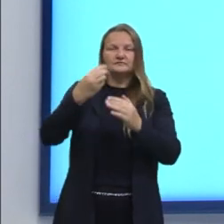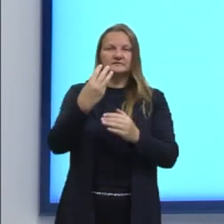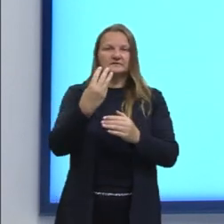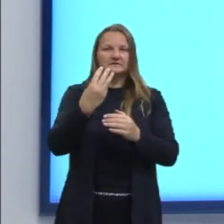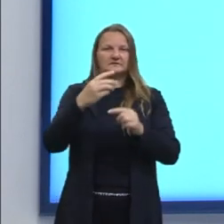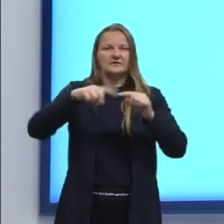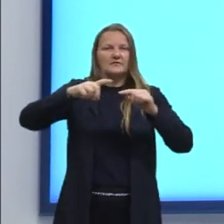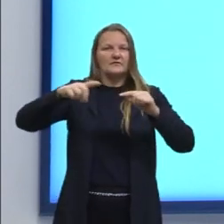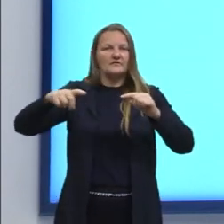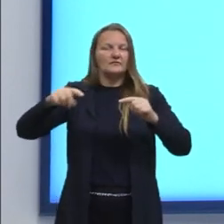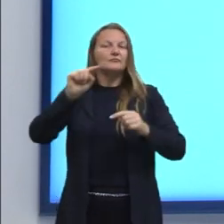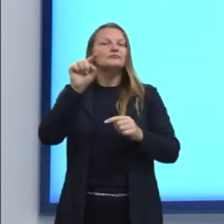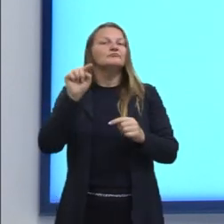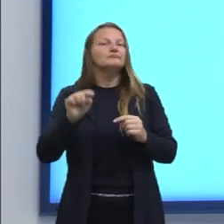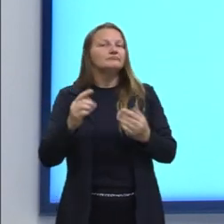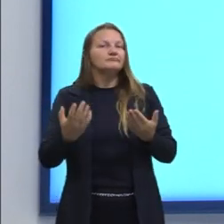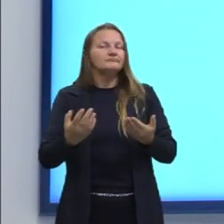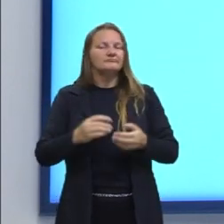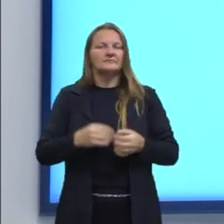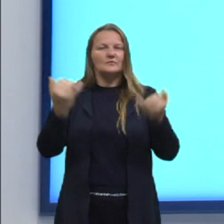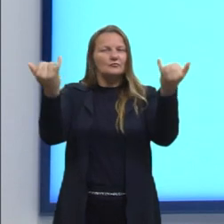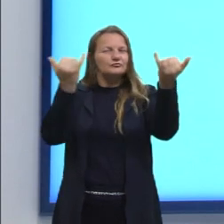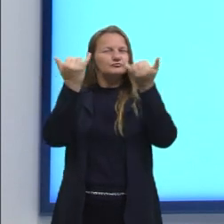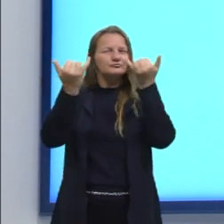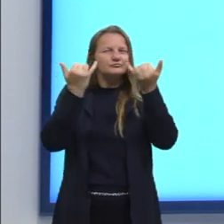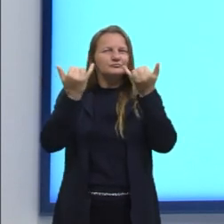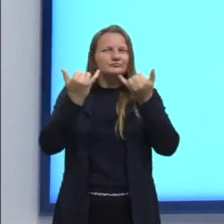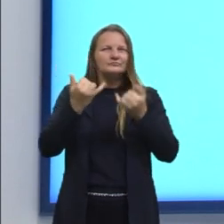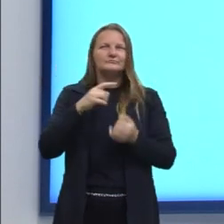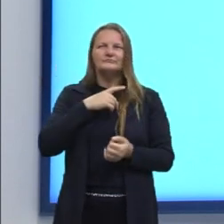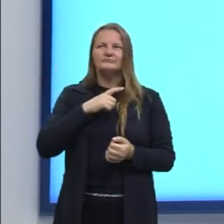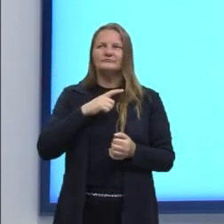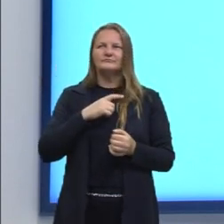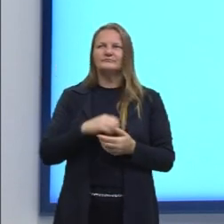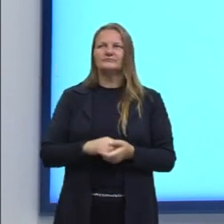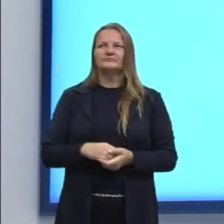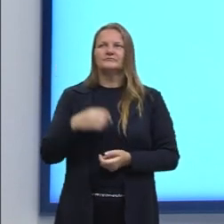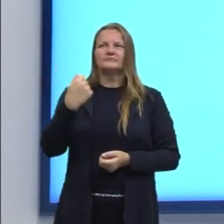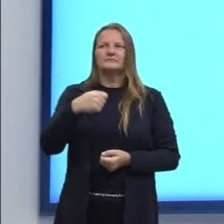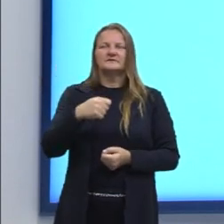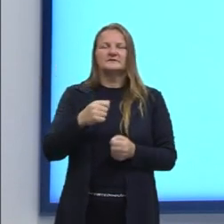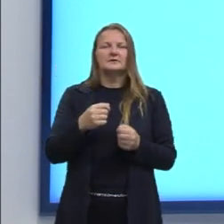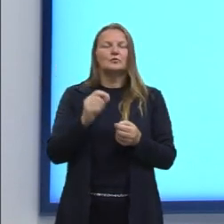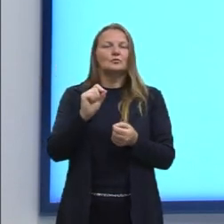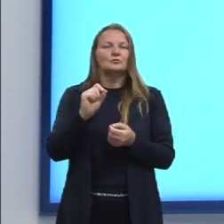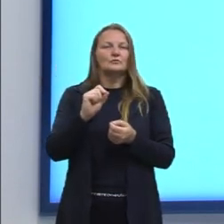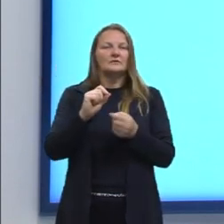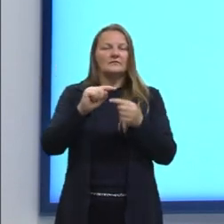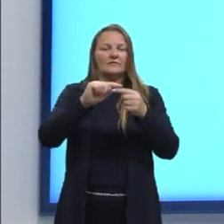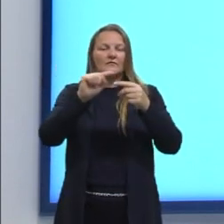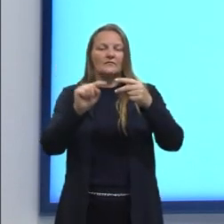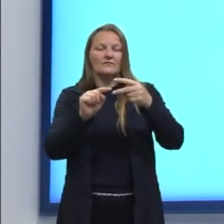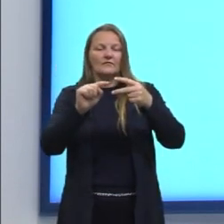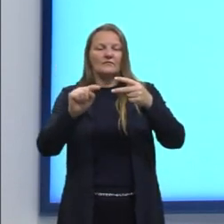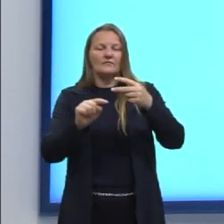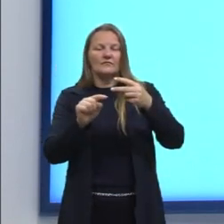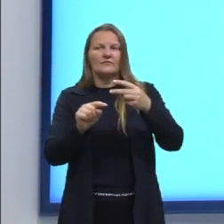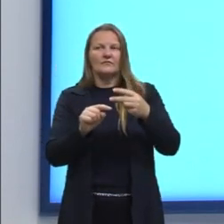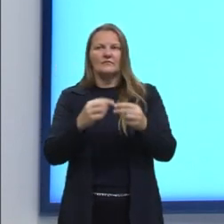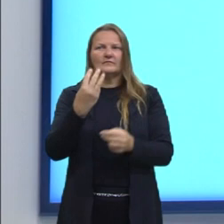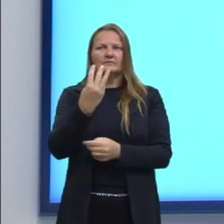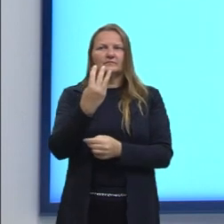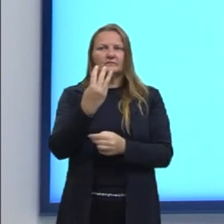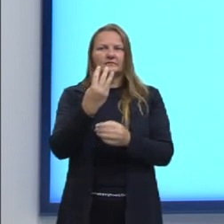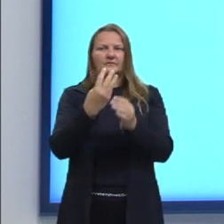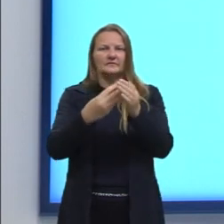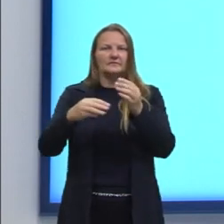E aí o enunciado disse o seguinte, essa variação nós precisamos considerar a variação do ano 3 para